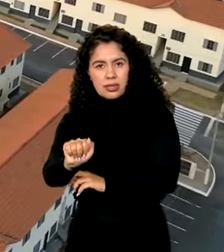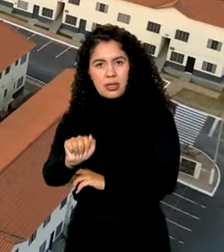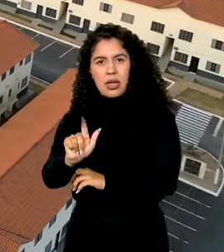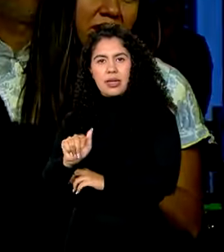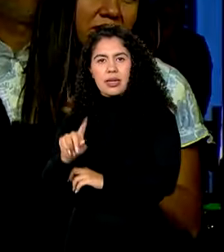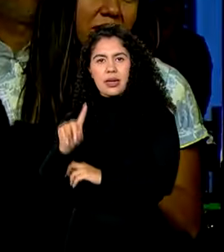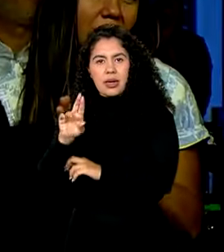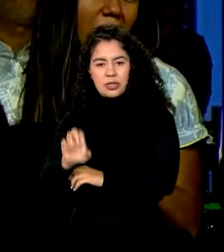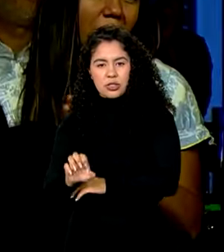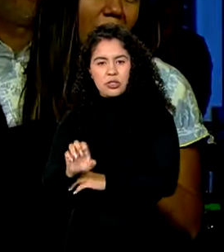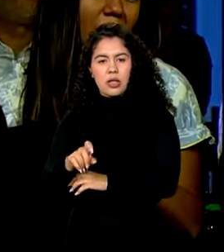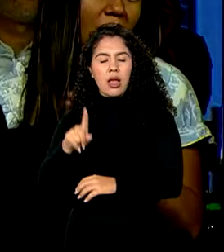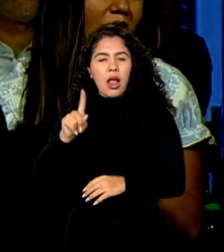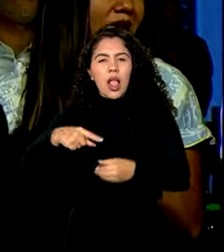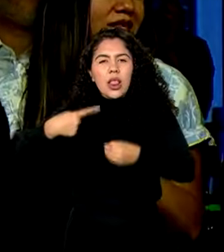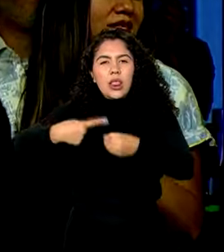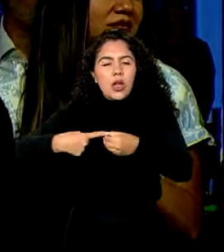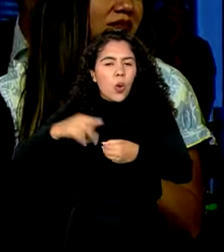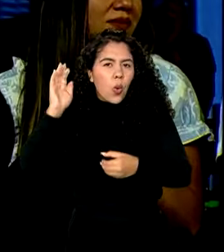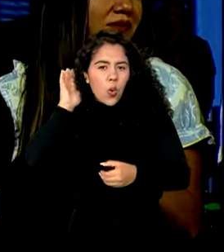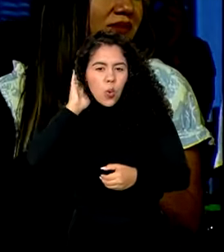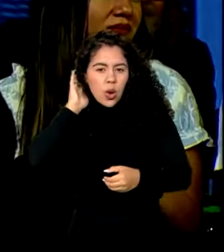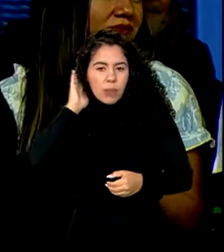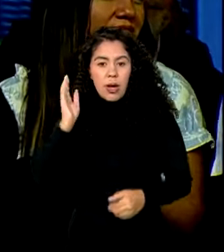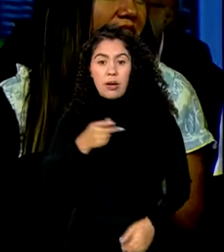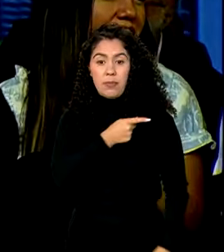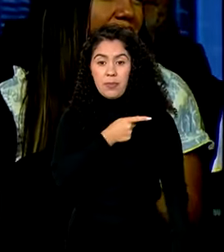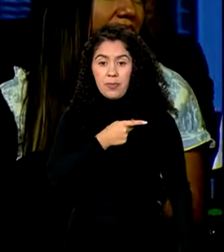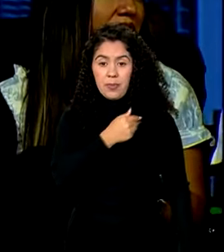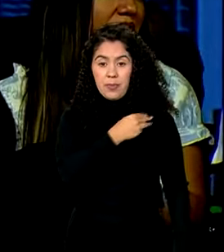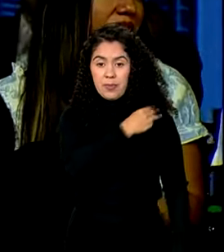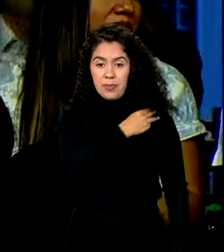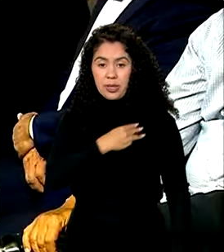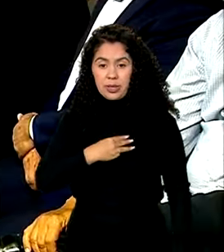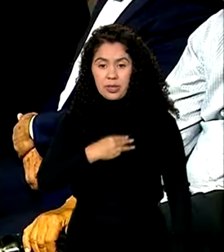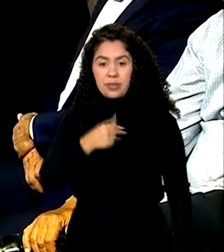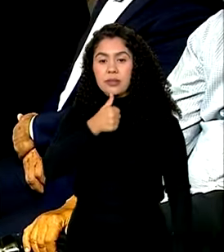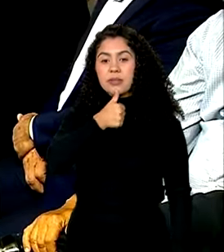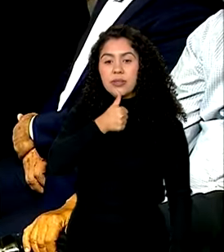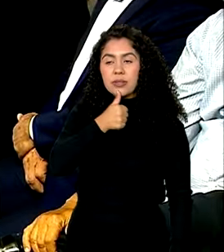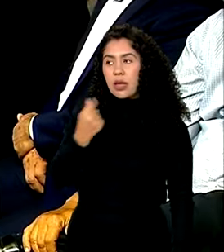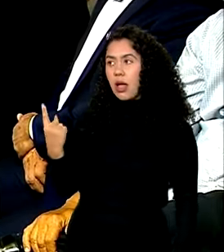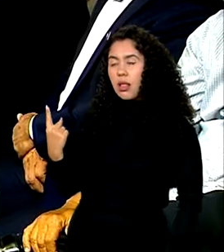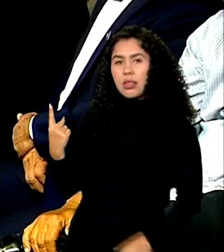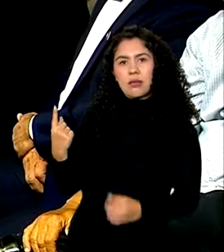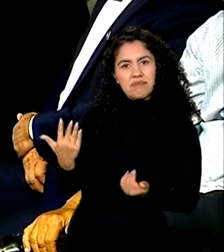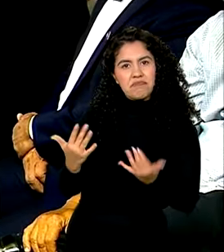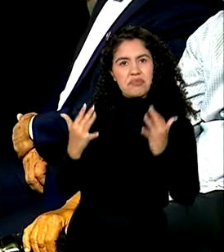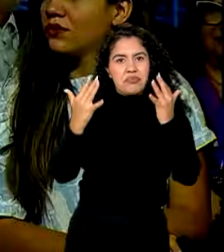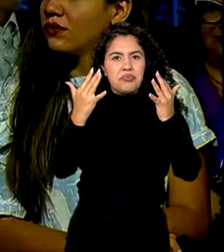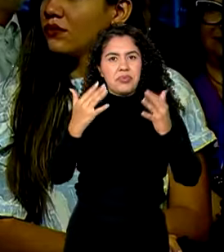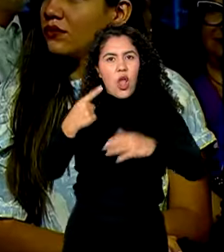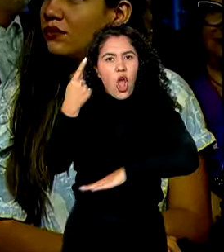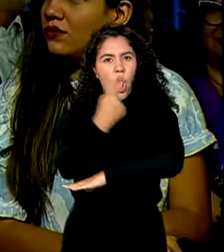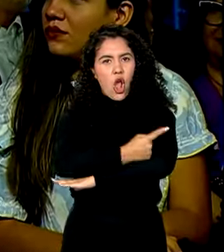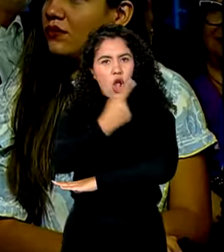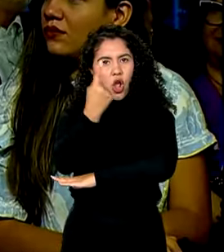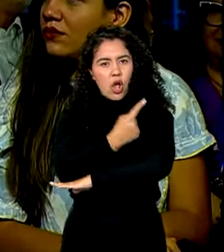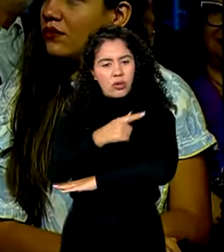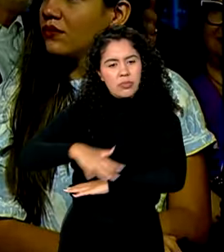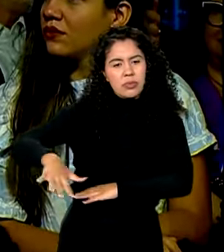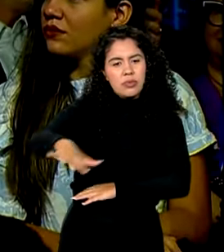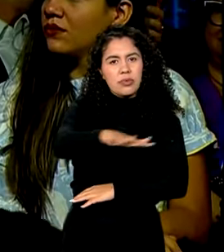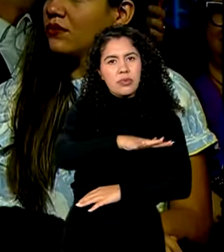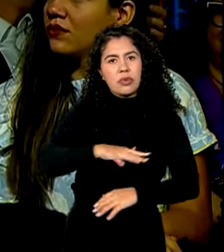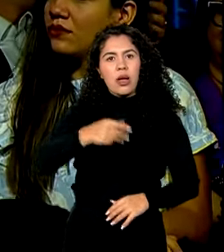Cuiabá. O ministro das cidades elogiou o projeto do residencial. Esse condomínio é um condomínio de 47